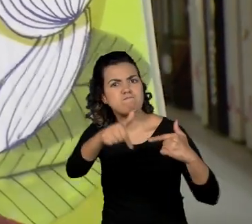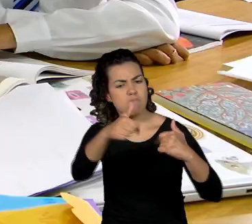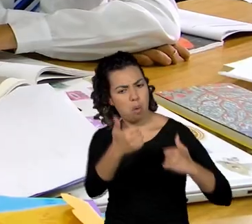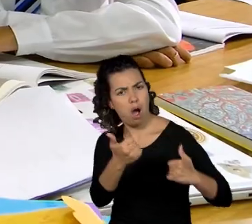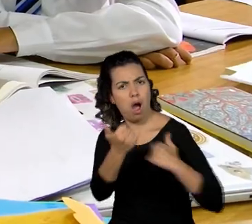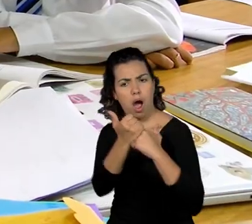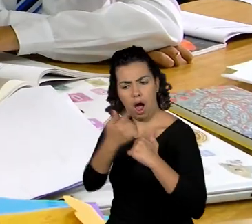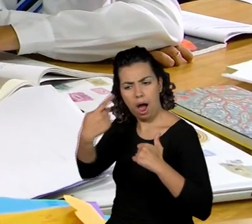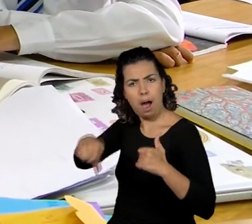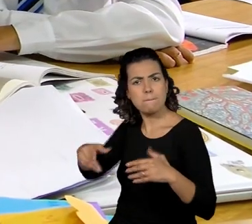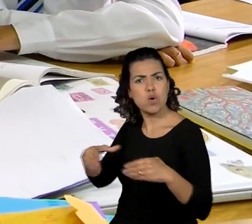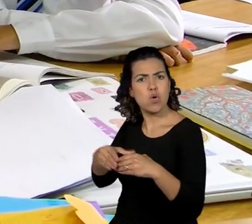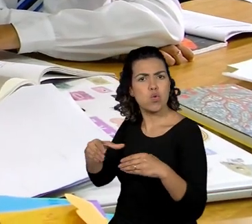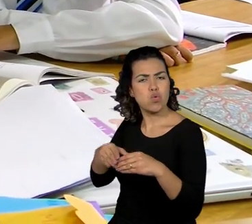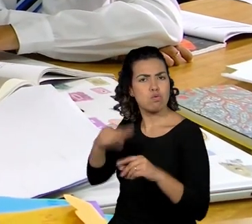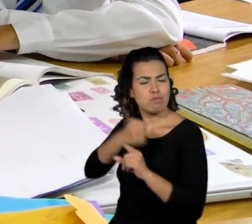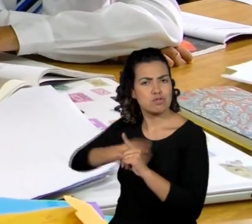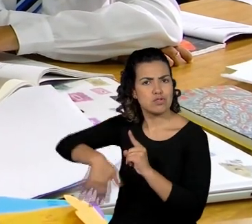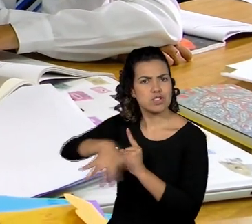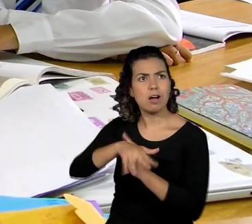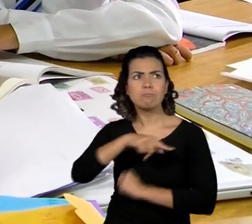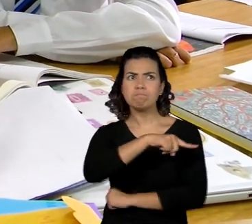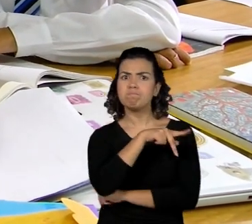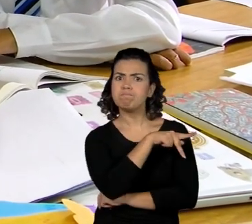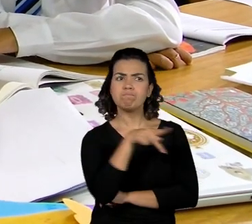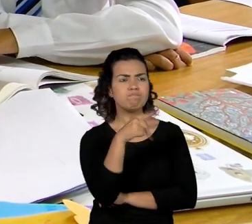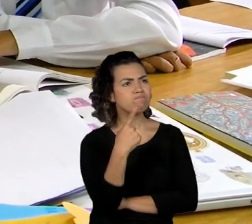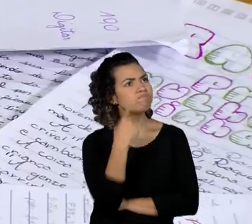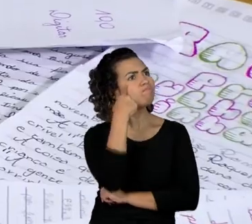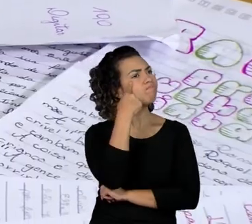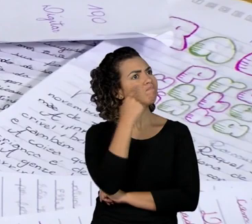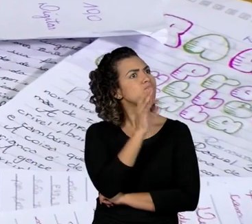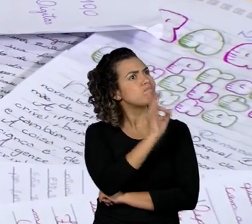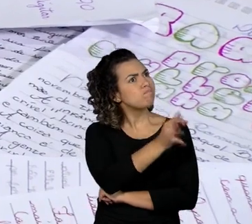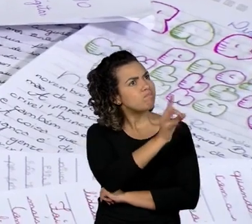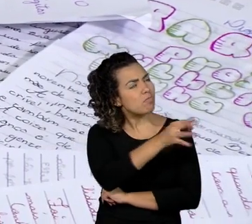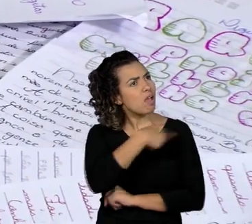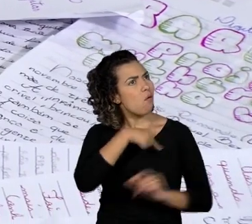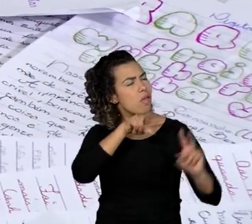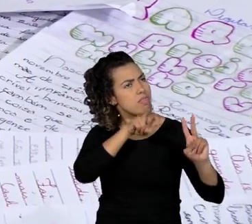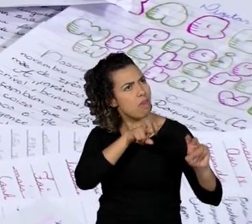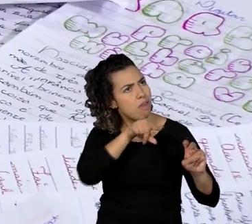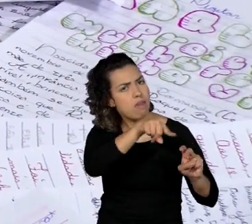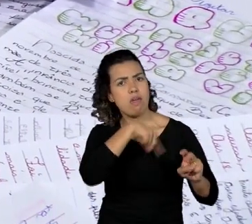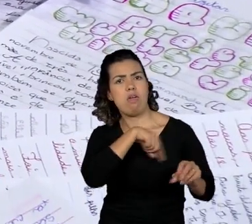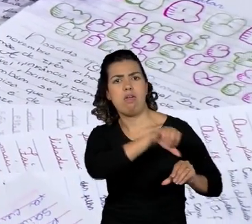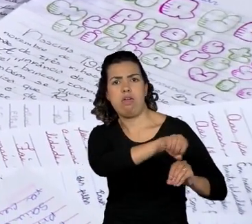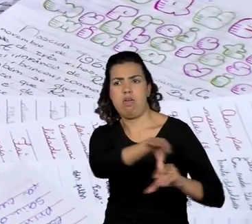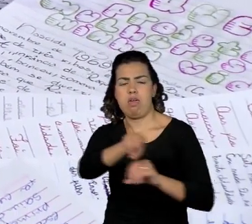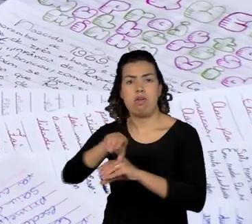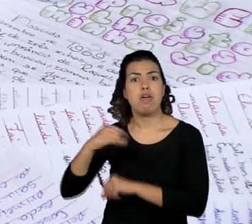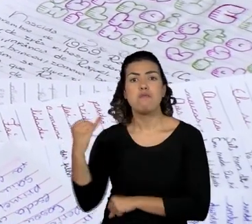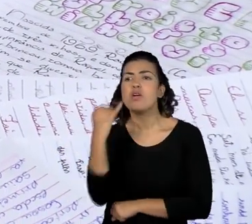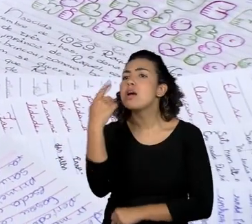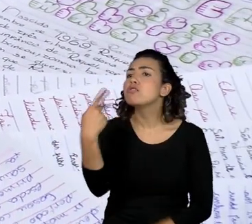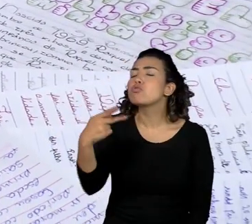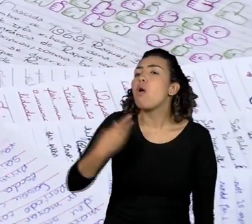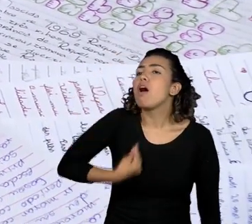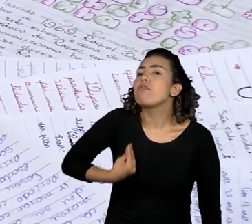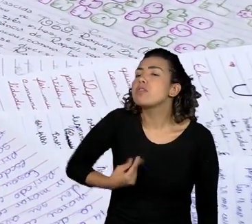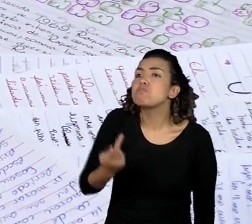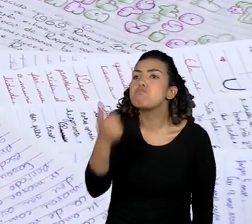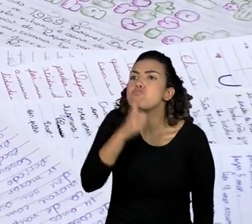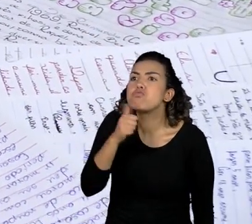a professora teve a ideia de abordar esse tema com os alunos trabalhando com as mulheres que fazem parte da vida deles.